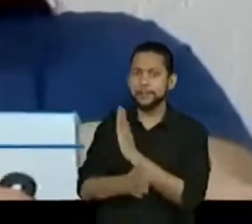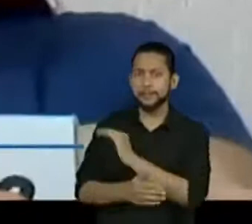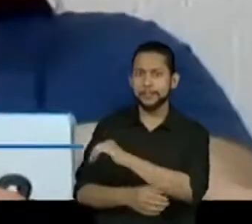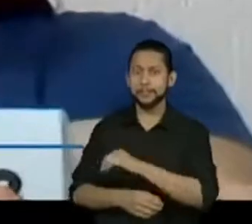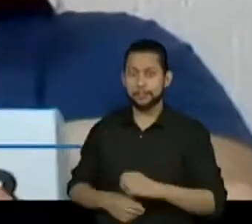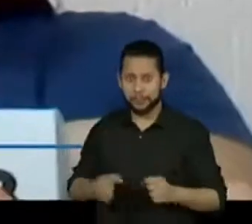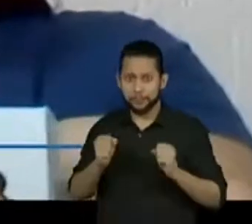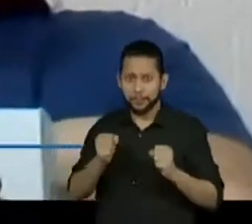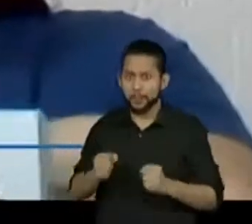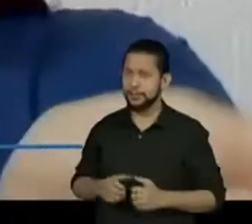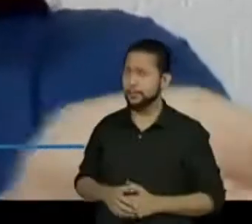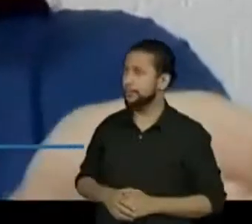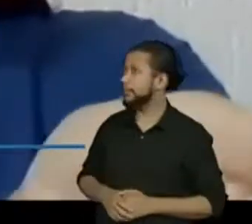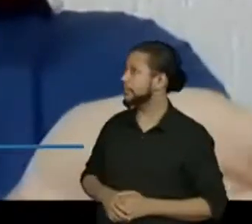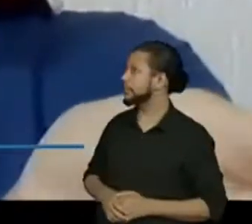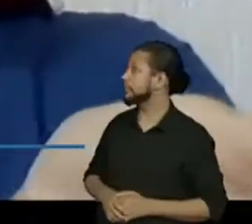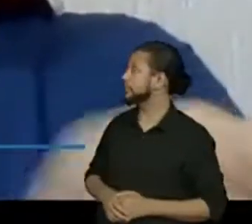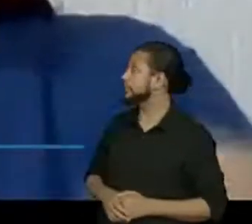Preparados?